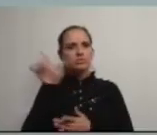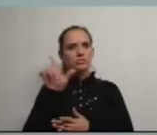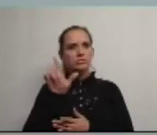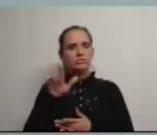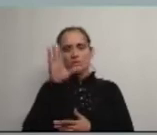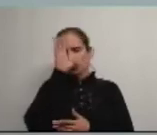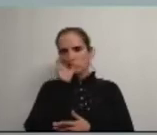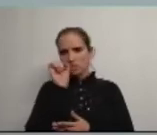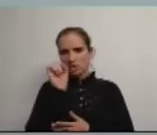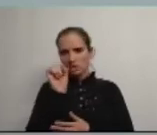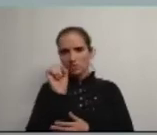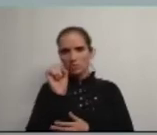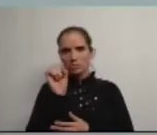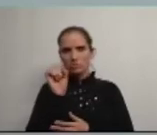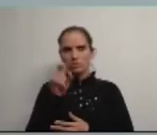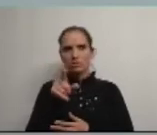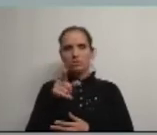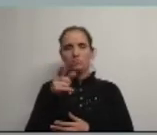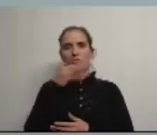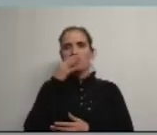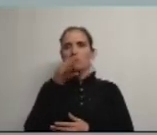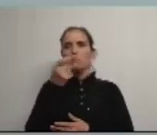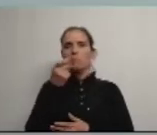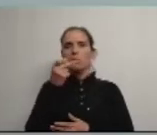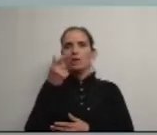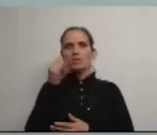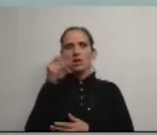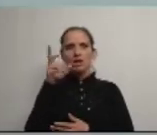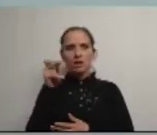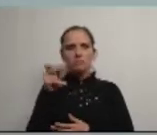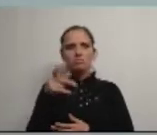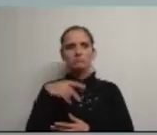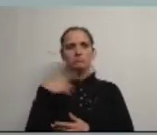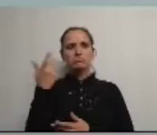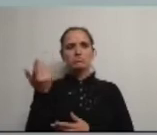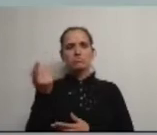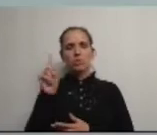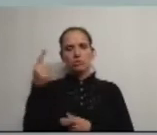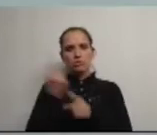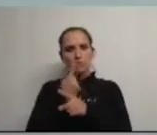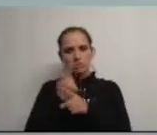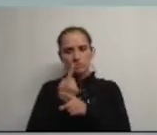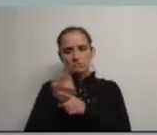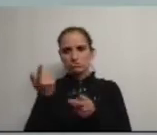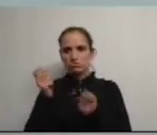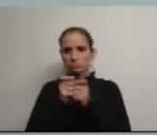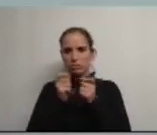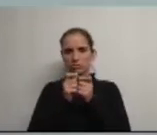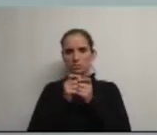Ministério? por exemplo falar da Pateira dos crostraços da Pateira ou de uma outra coisa qualquer aqui nossa